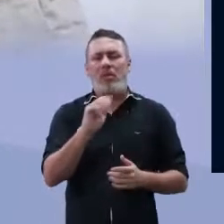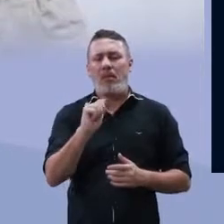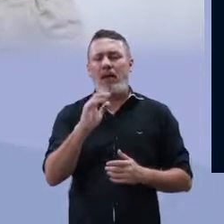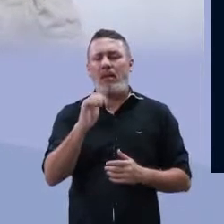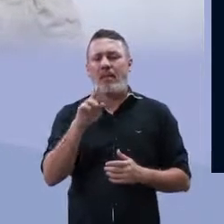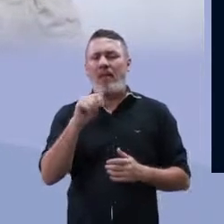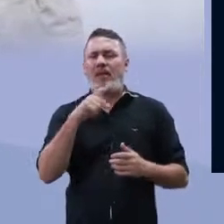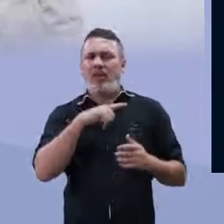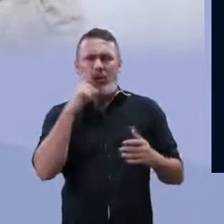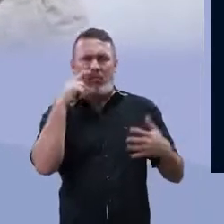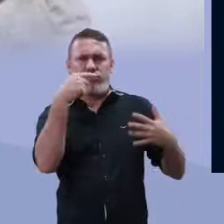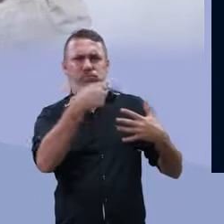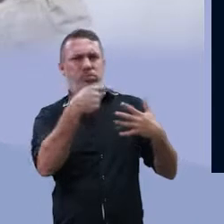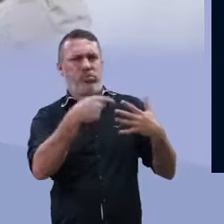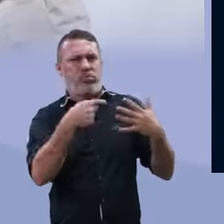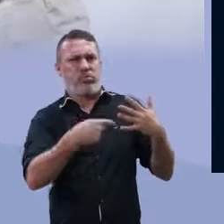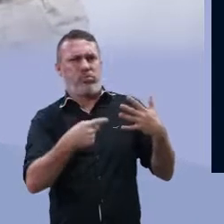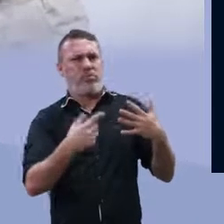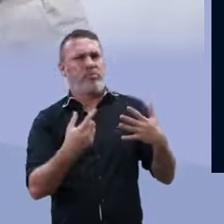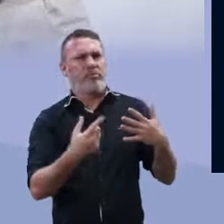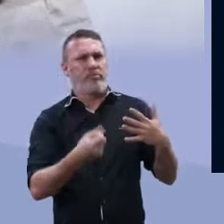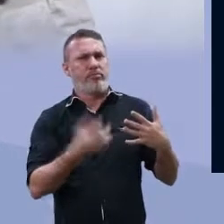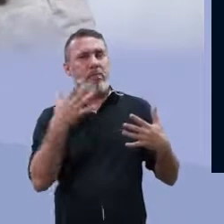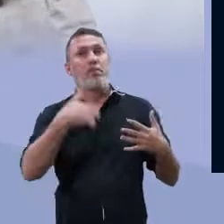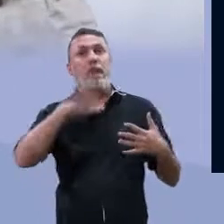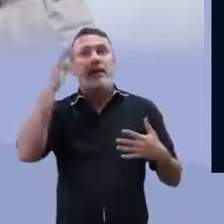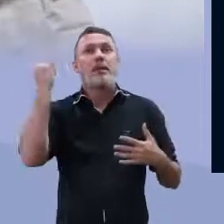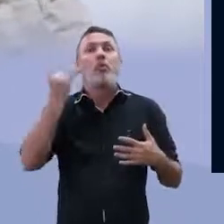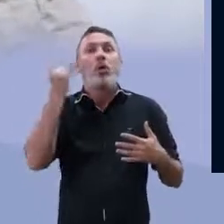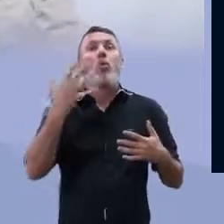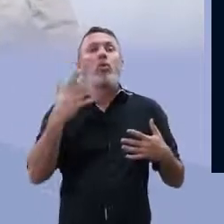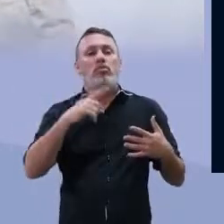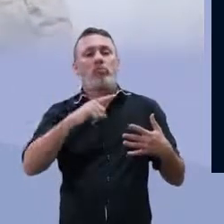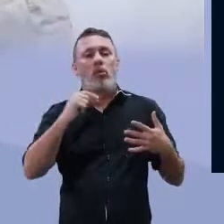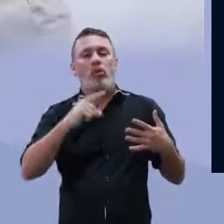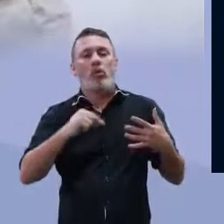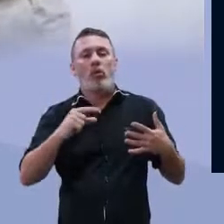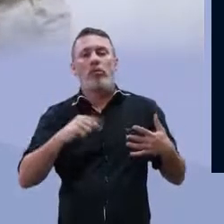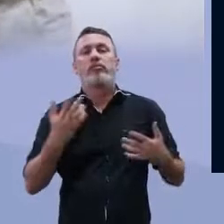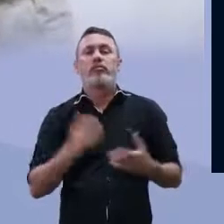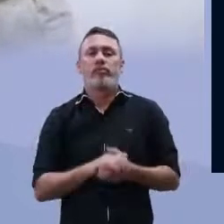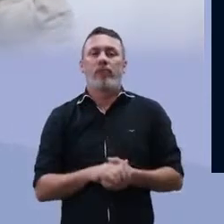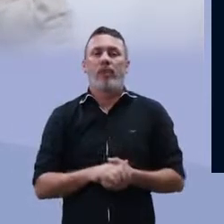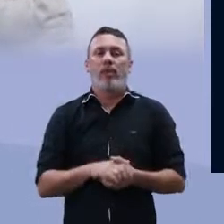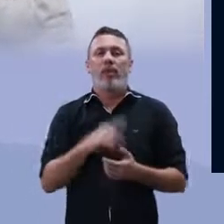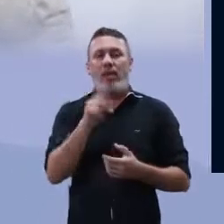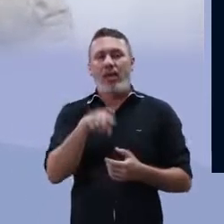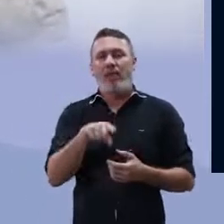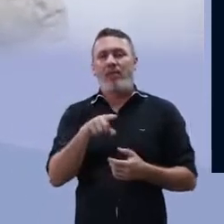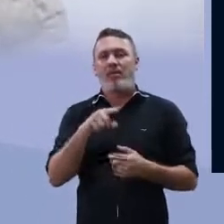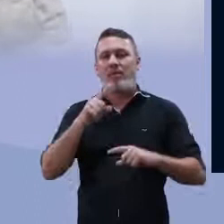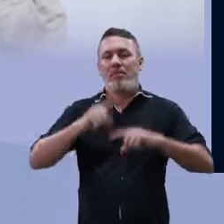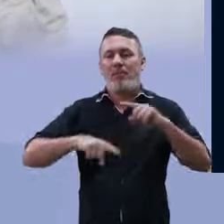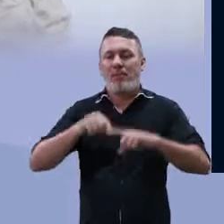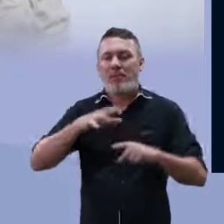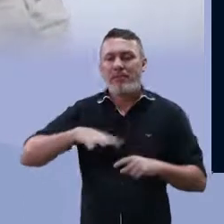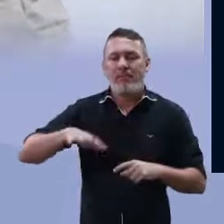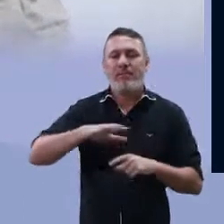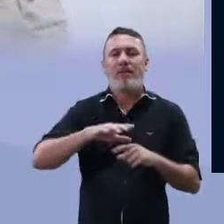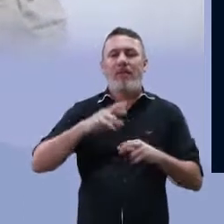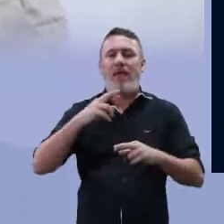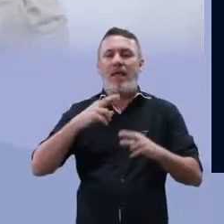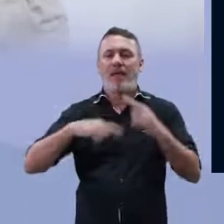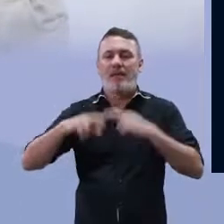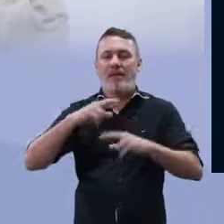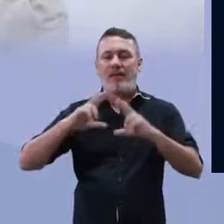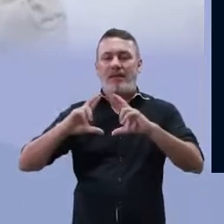importância dessas bactérias? Muitas, né? Mas as mais relevantes são as decompositoras da matéria